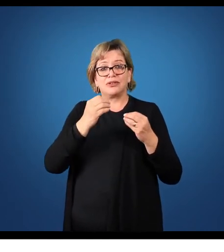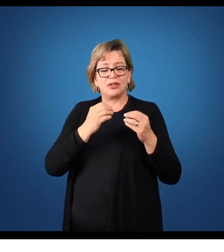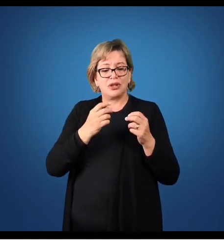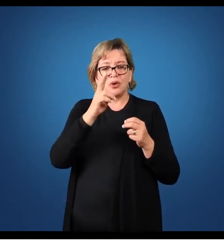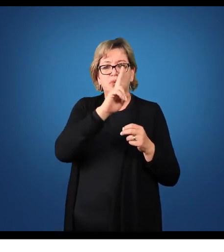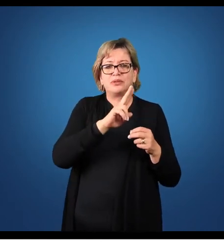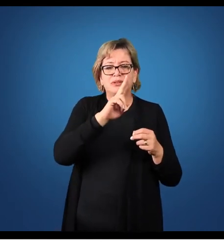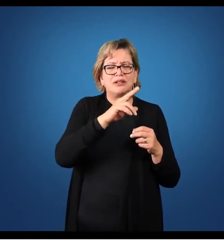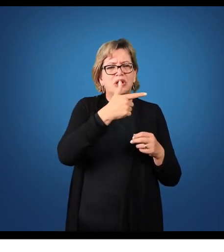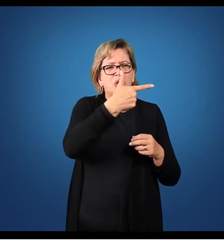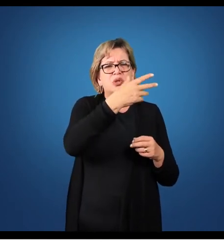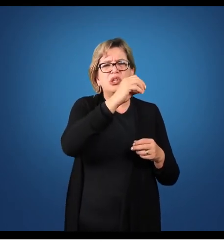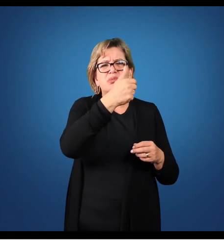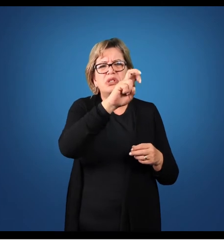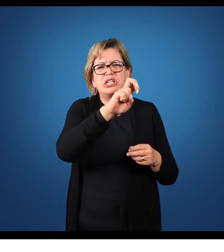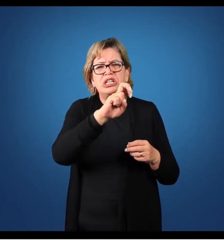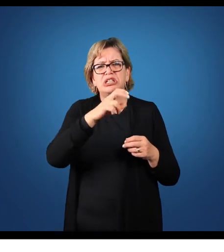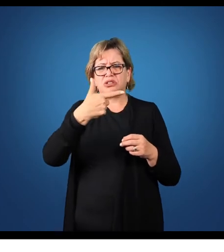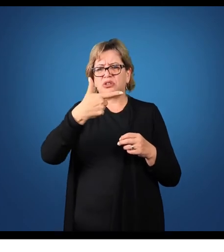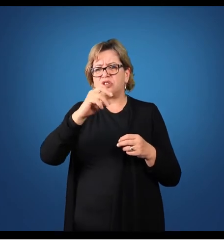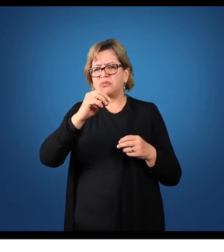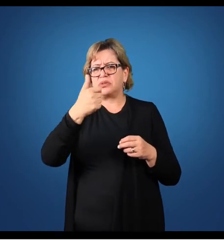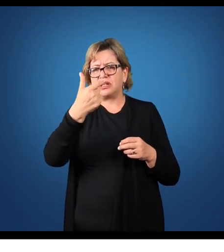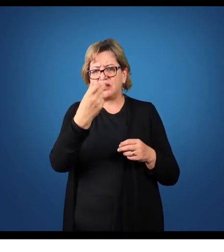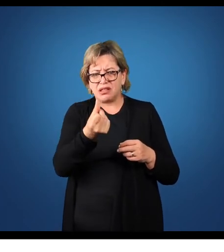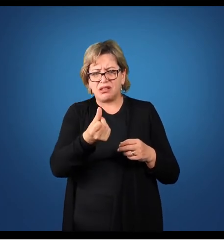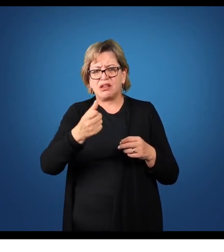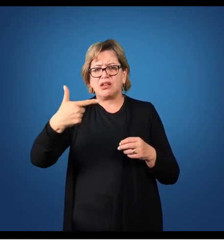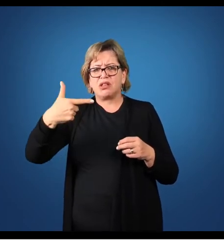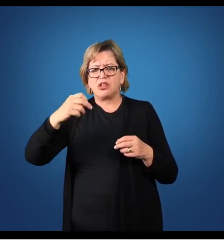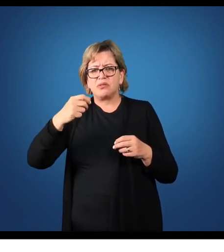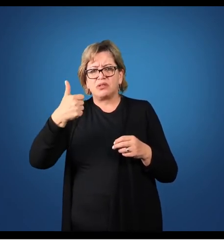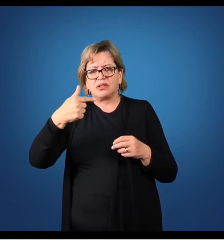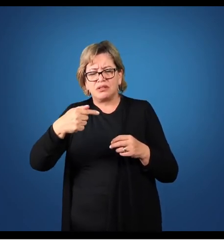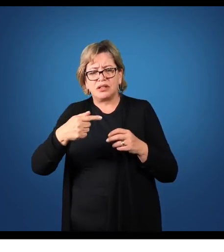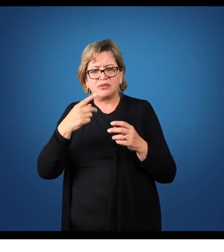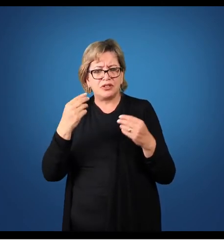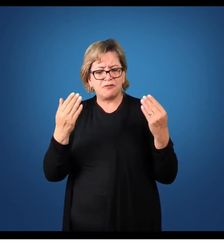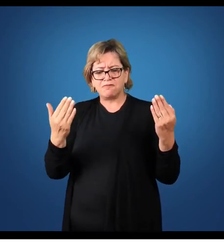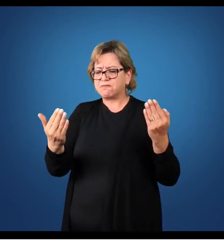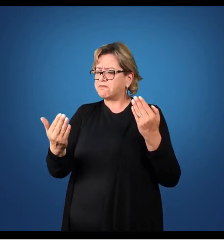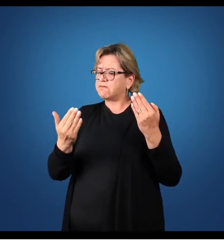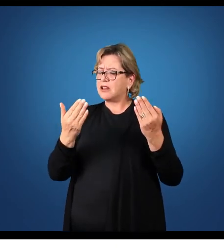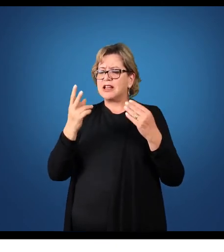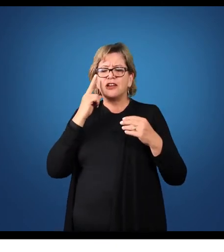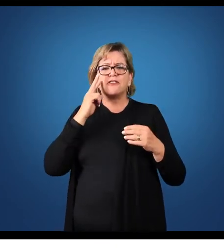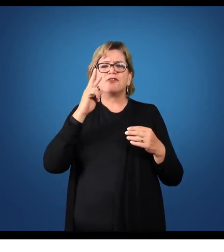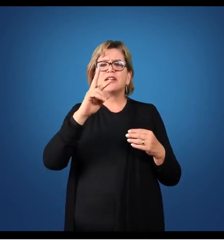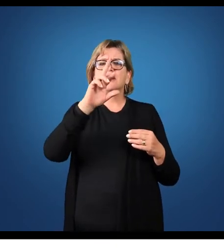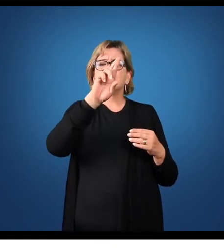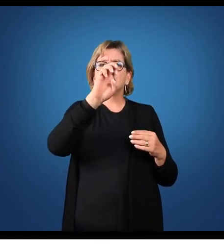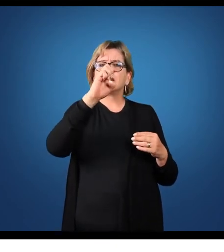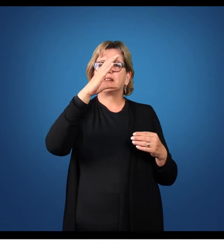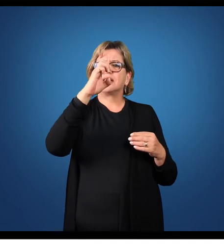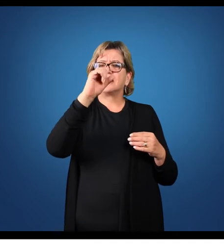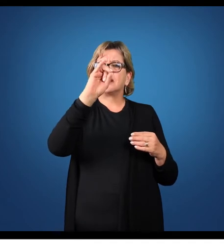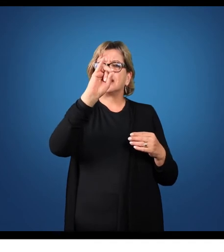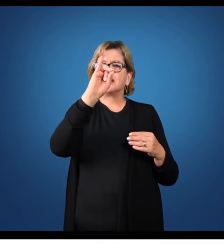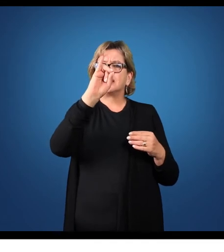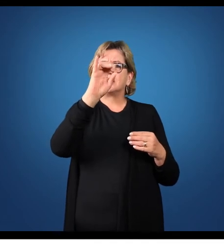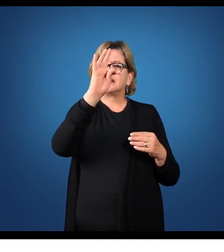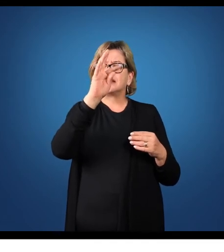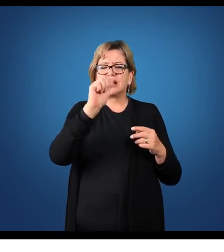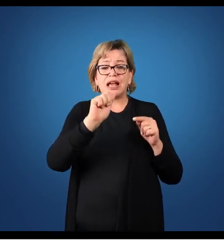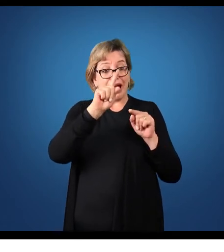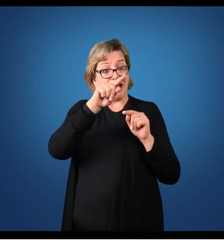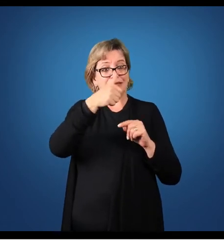2015, 2016 e 2017, e analisa, por exemplo, a receita operacional líquida. Era